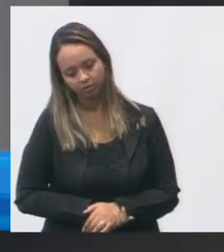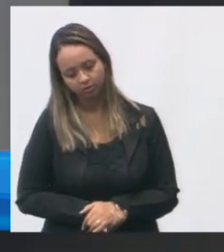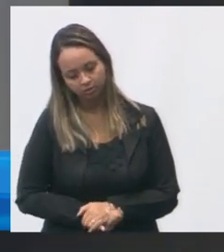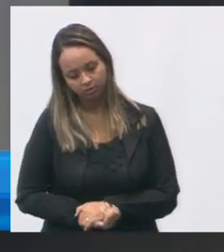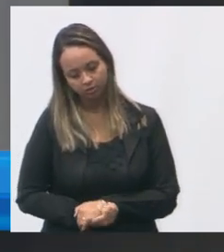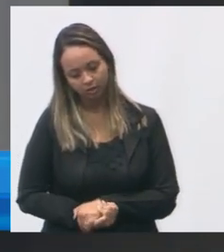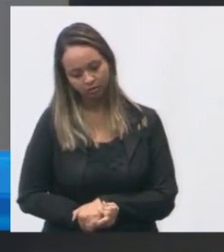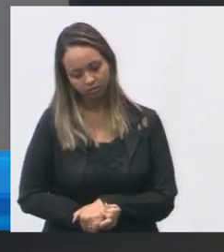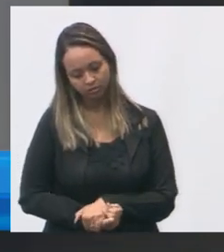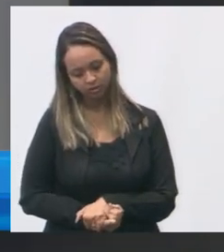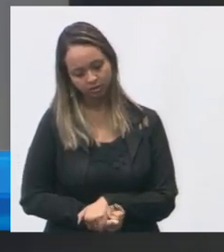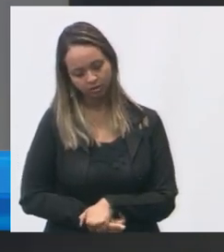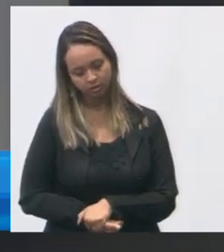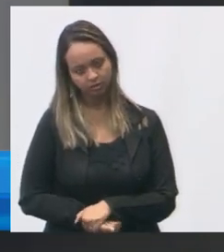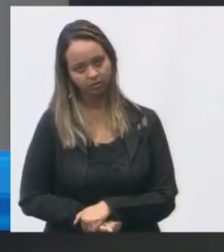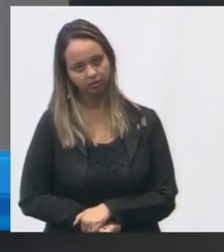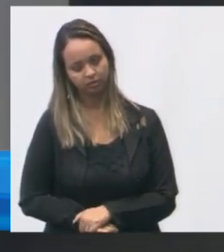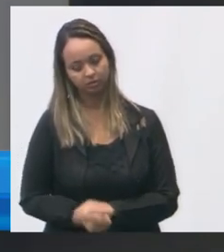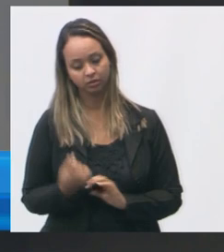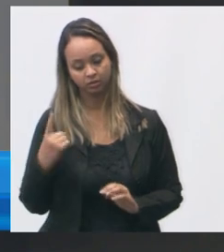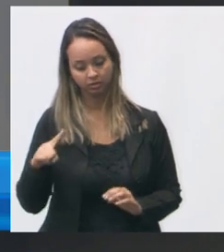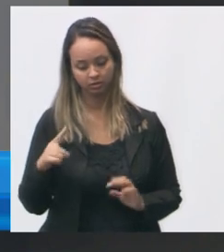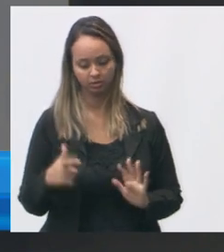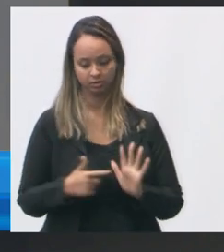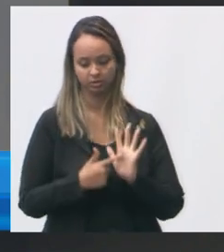então aqui também tem identificação